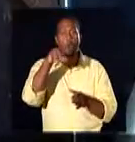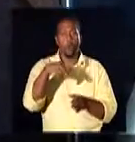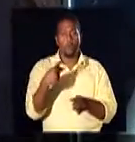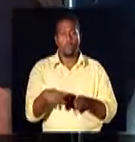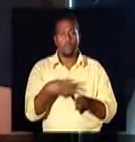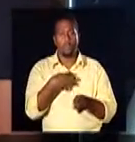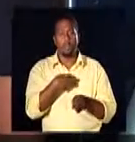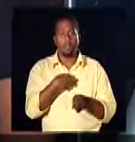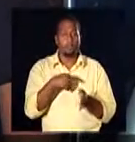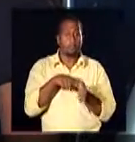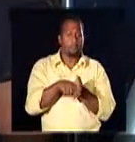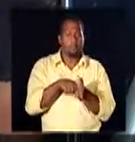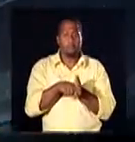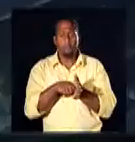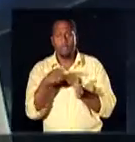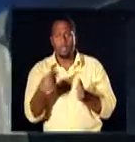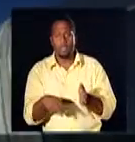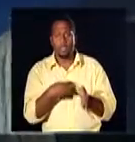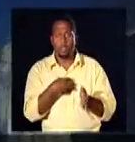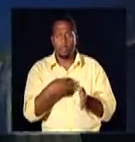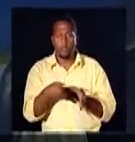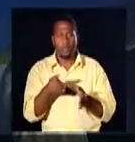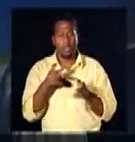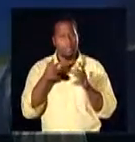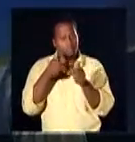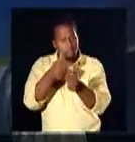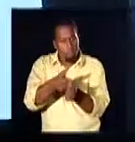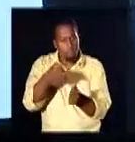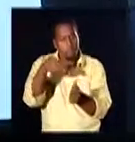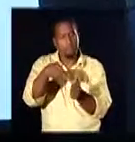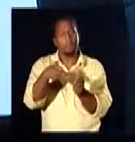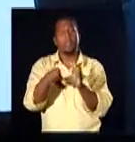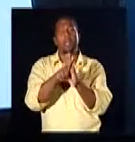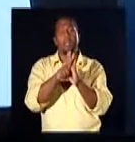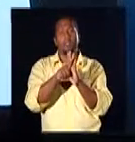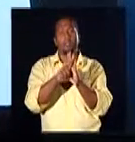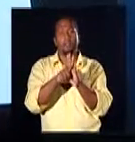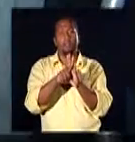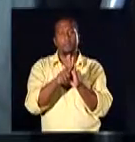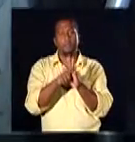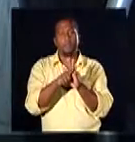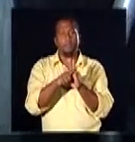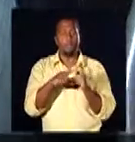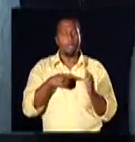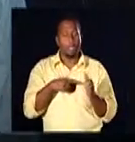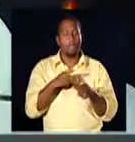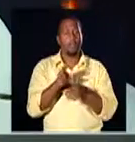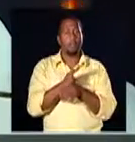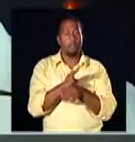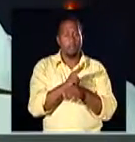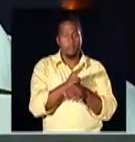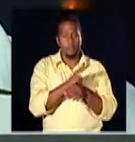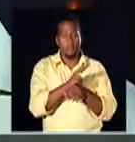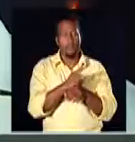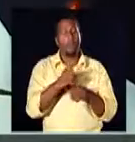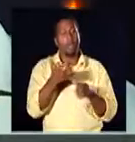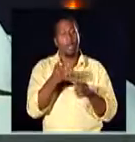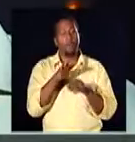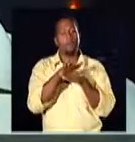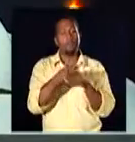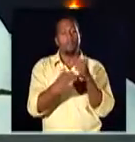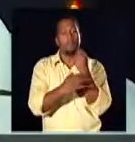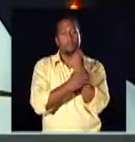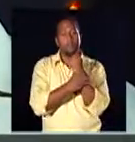Bahia, para averiguar a existência das câmeras nos ônibus de Salvador, conforme determina a lei. A importância da